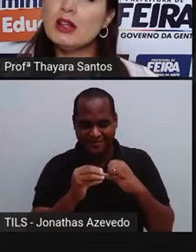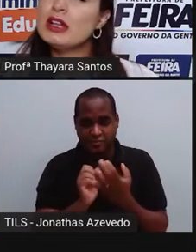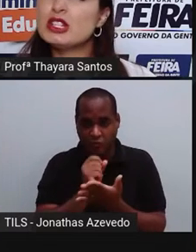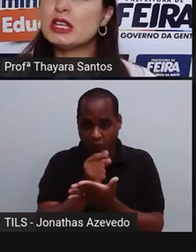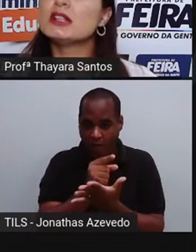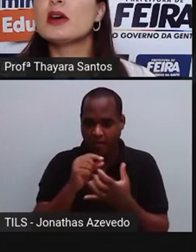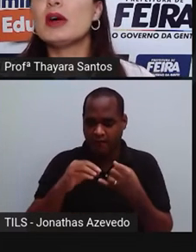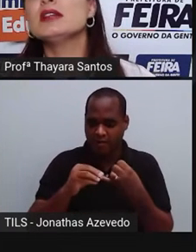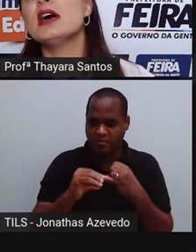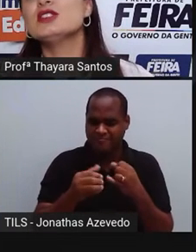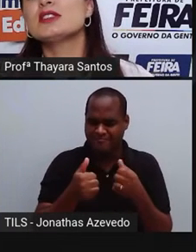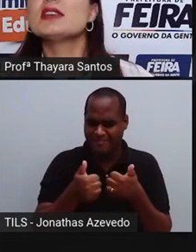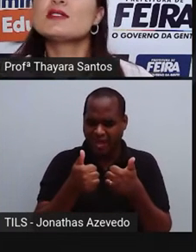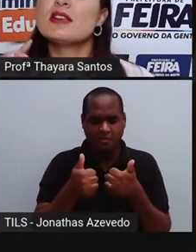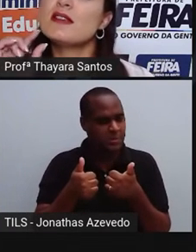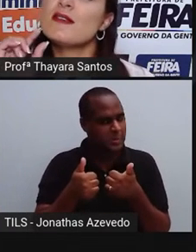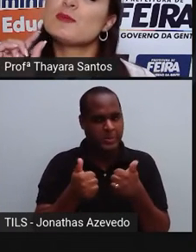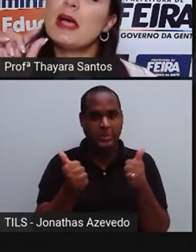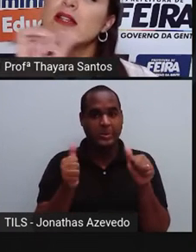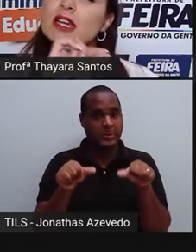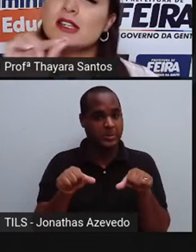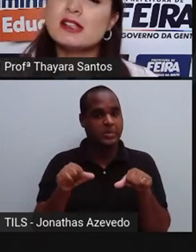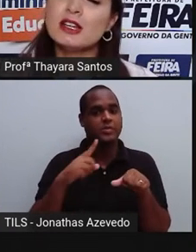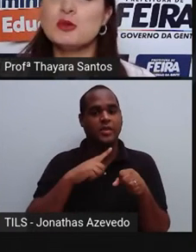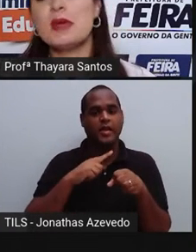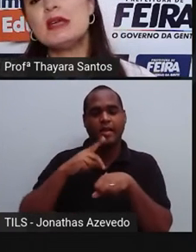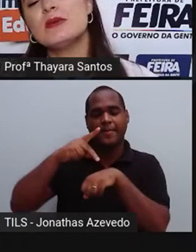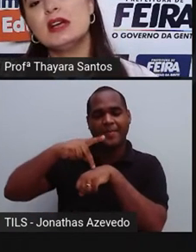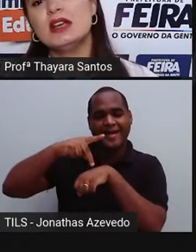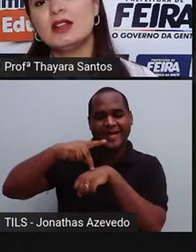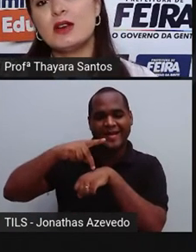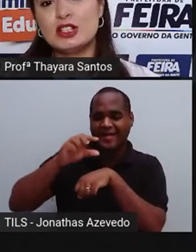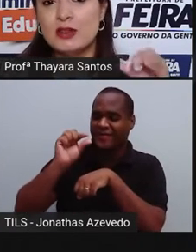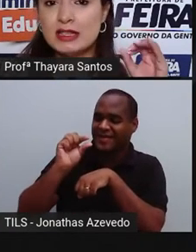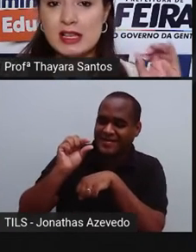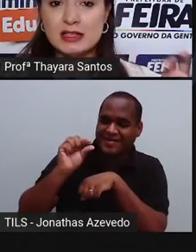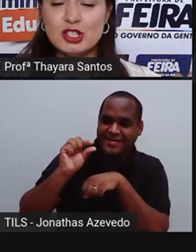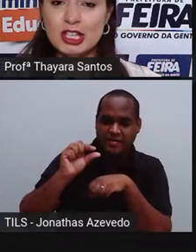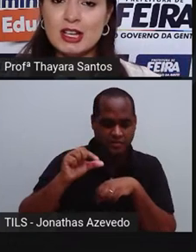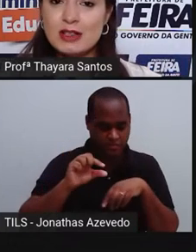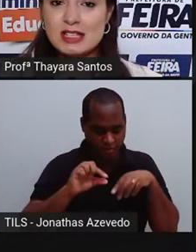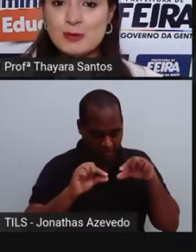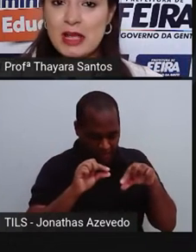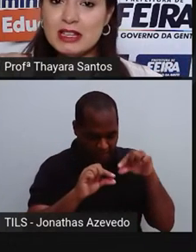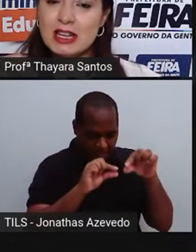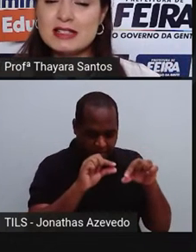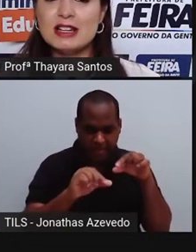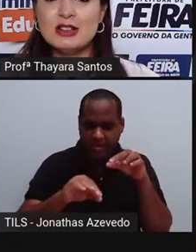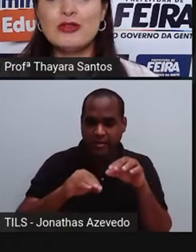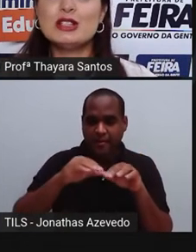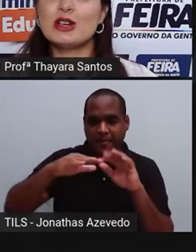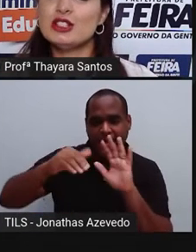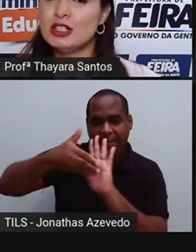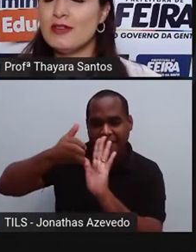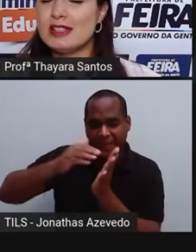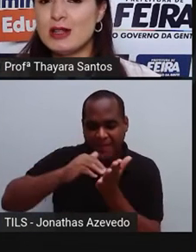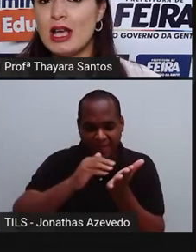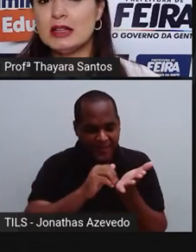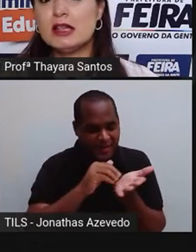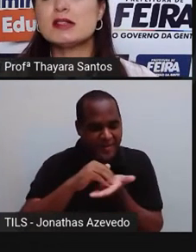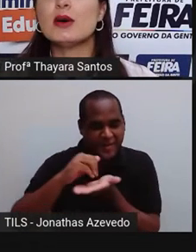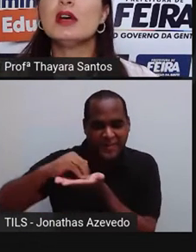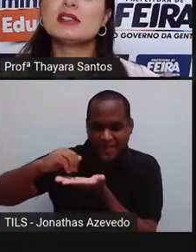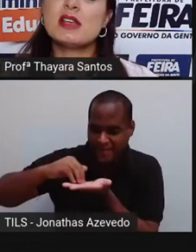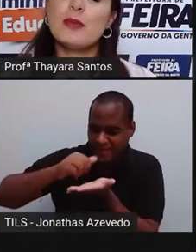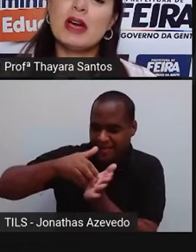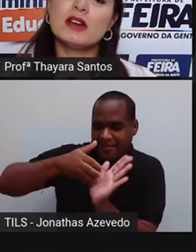feijão que ele não é de tanta qualidade assim, às vezes tem umas pedrinhas ali no meio. Então a gente vai estar tirando essas pedrinhas ali do feijão, a gente está fazendo